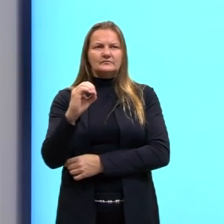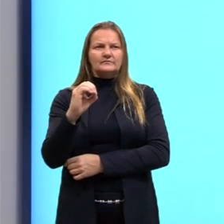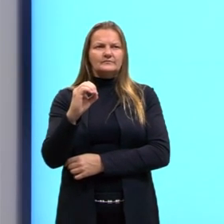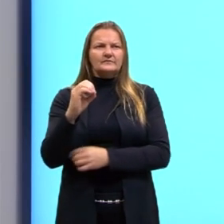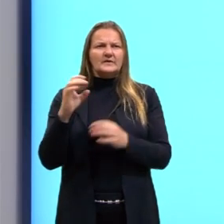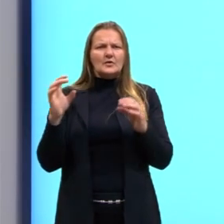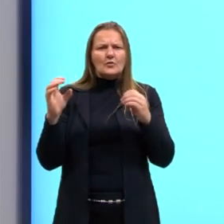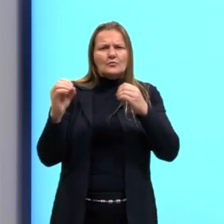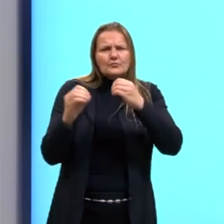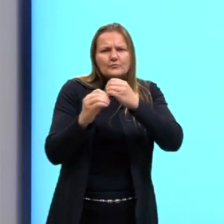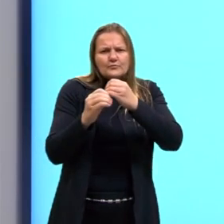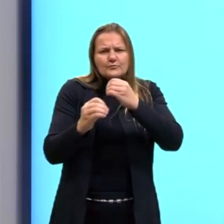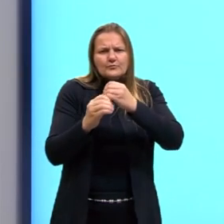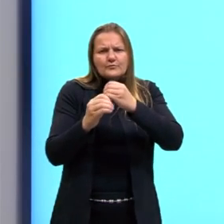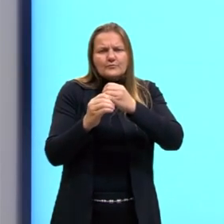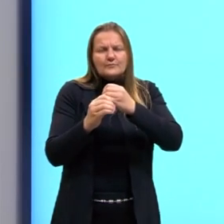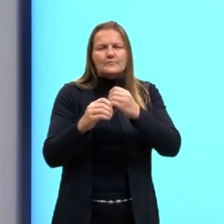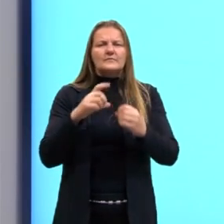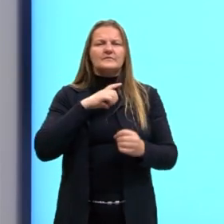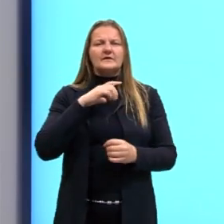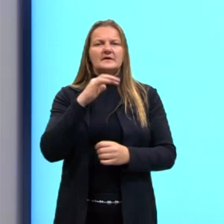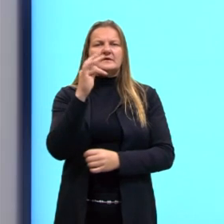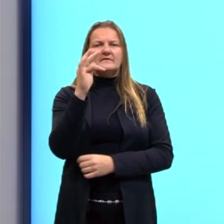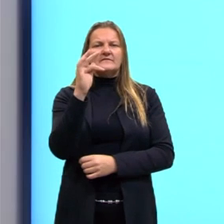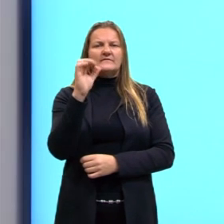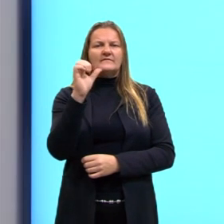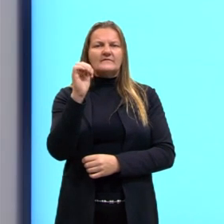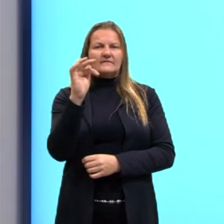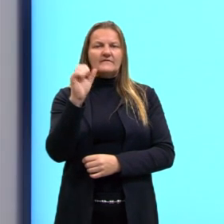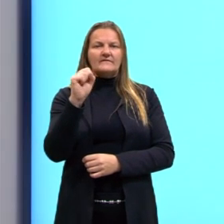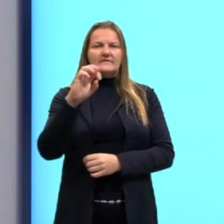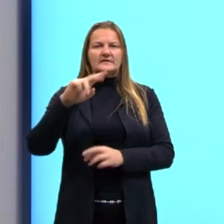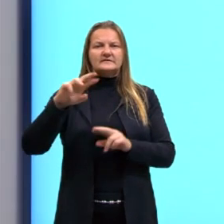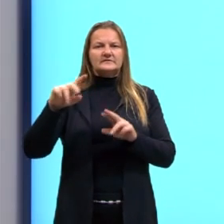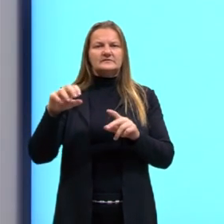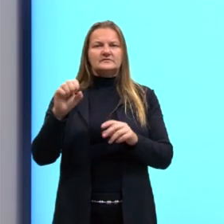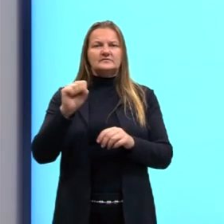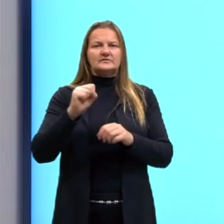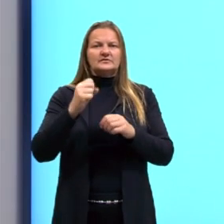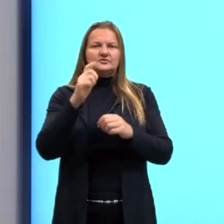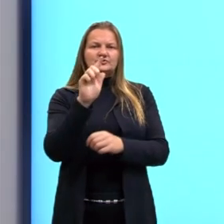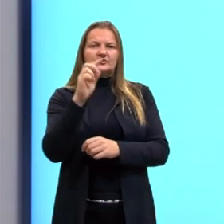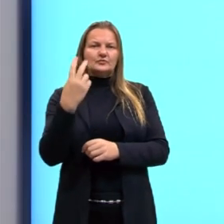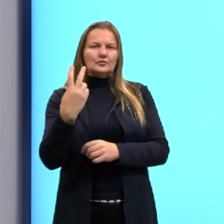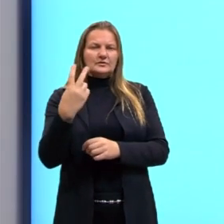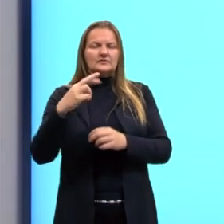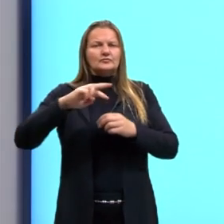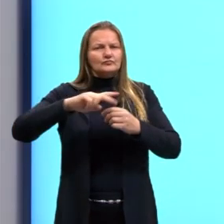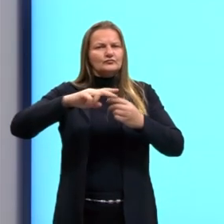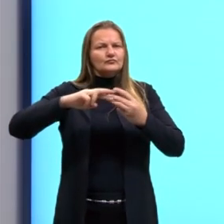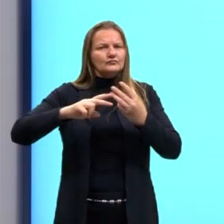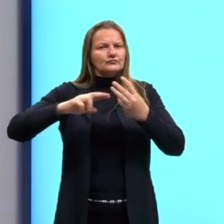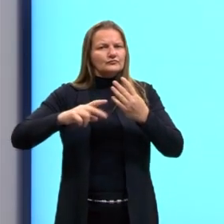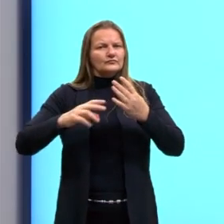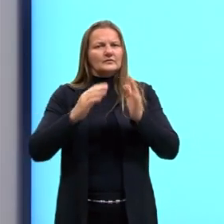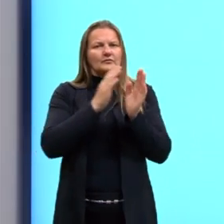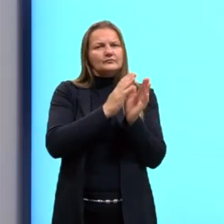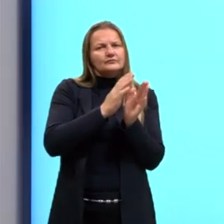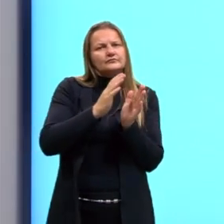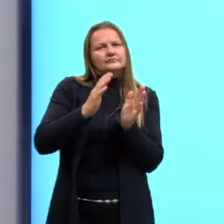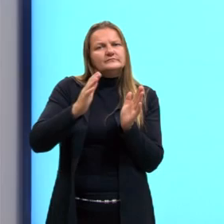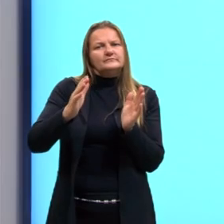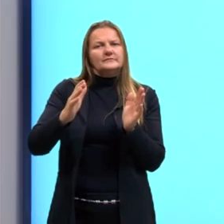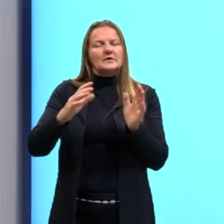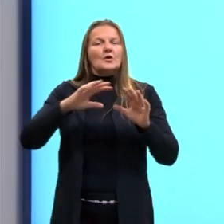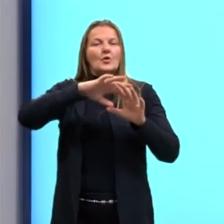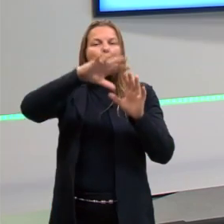grudadinha na G1, a fase S e a fase G2. Então, isso tudo é a intérfase,